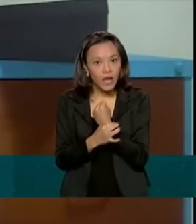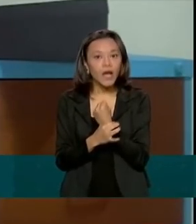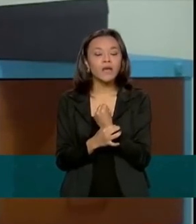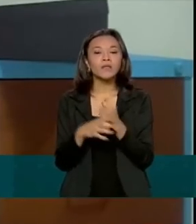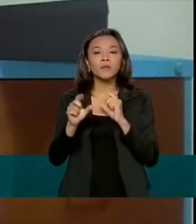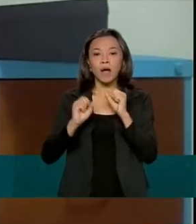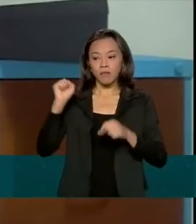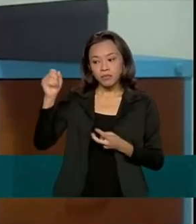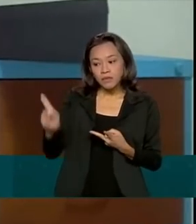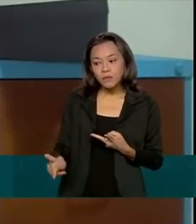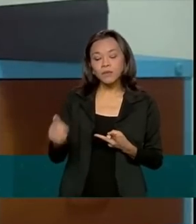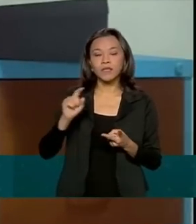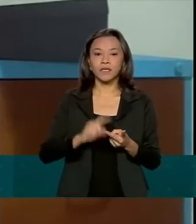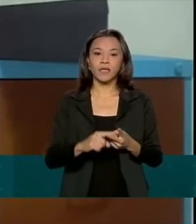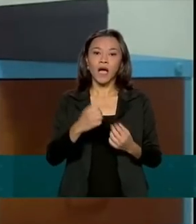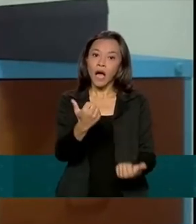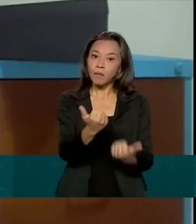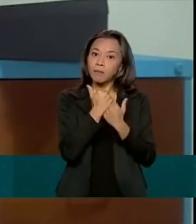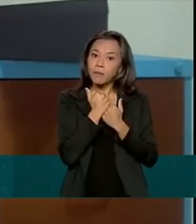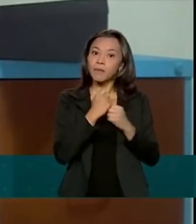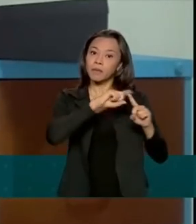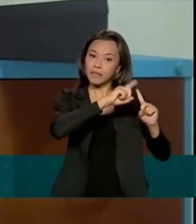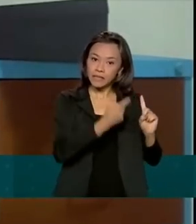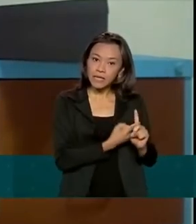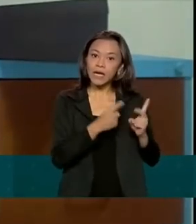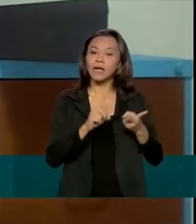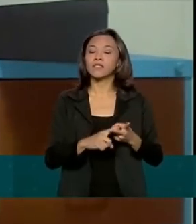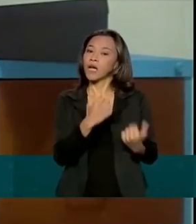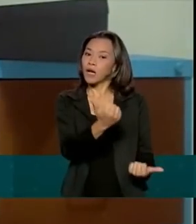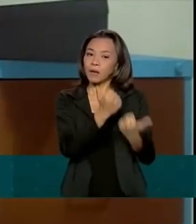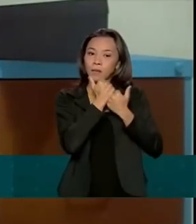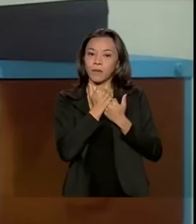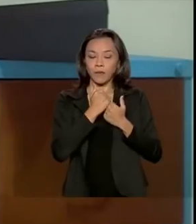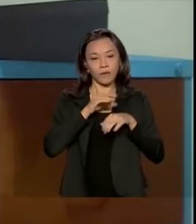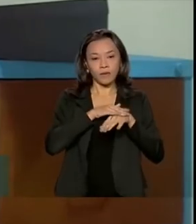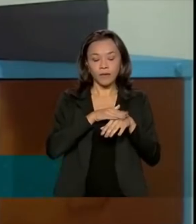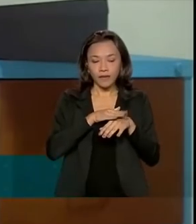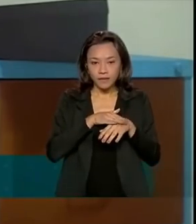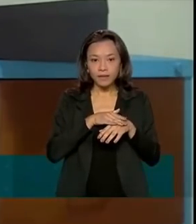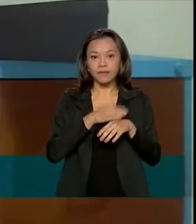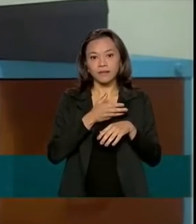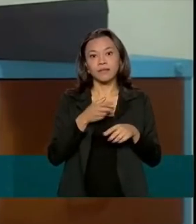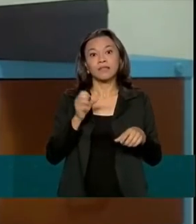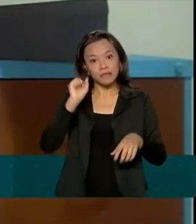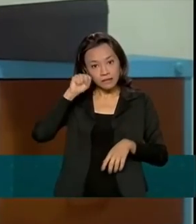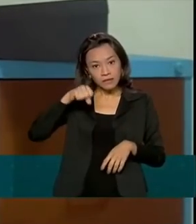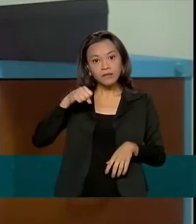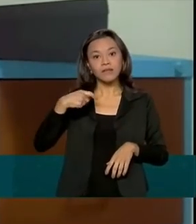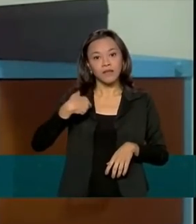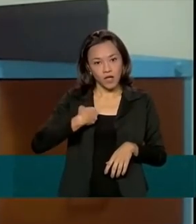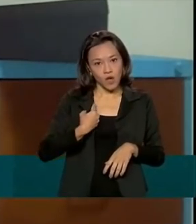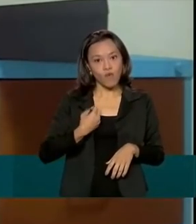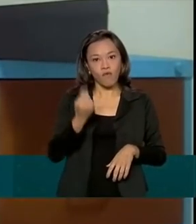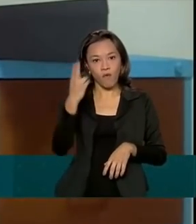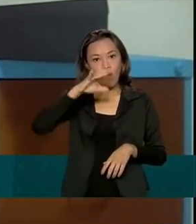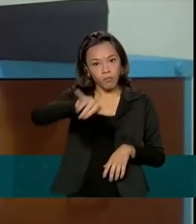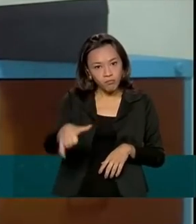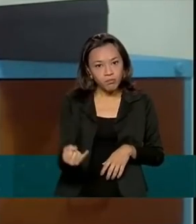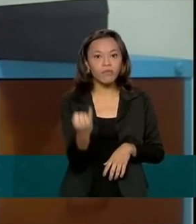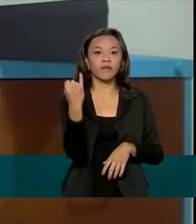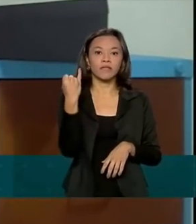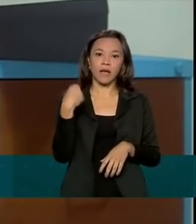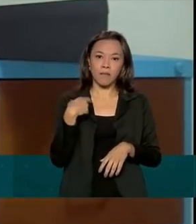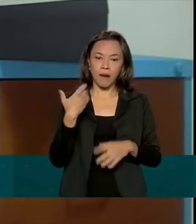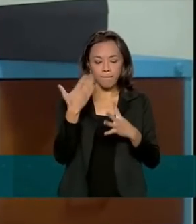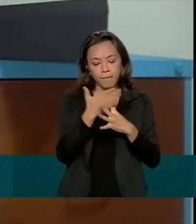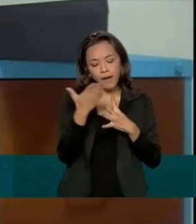com a aposentadoria, auxílio maternidade, auxílio doença e outros. E, com certeza, sim, eu vou aproveitar essa oportunidade,